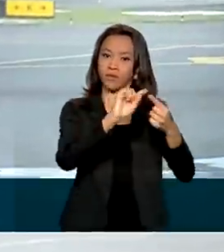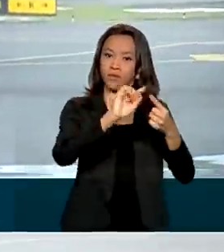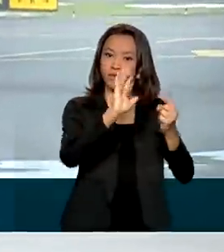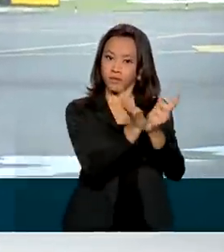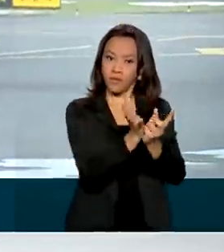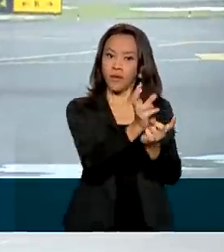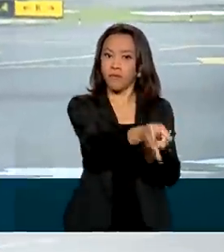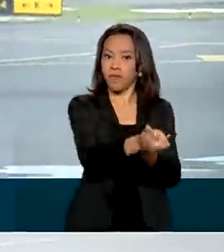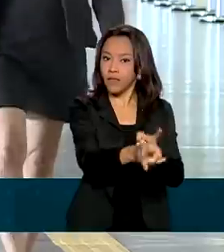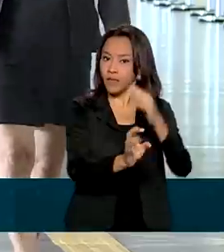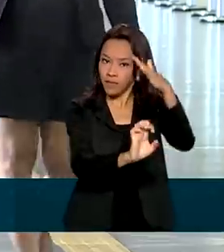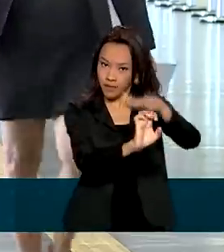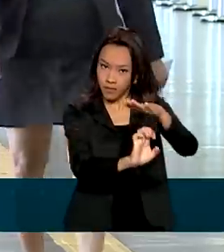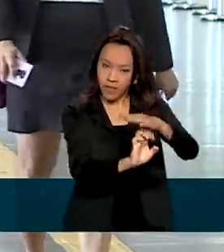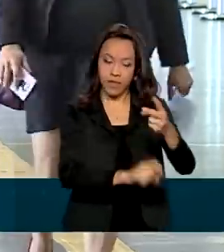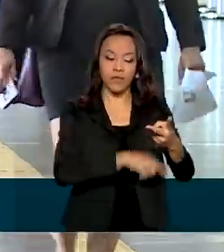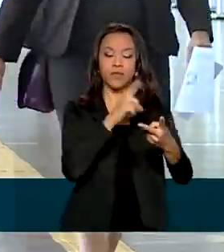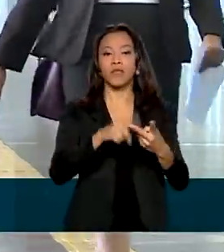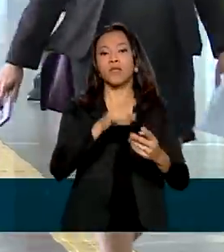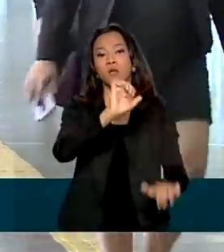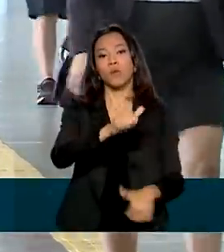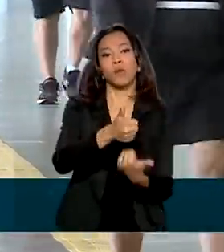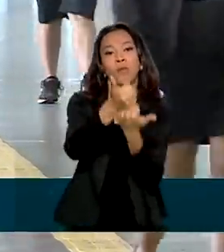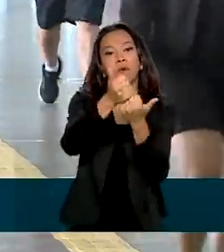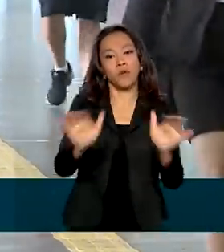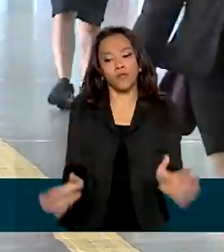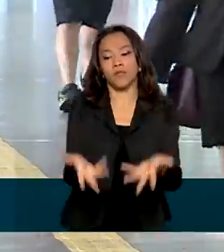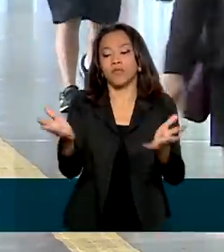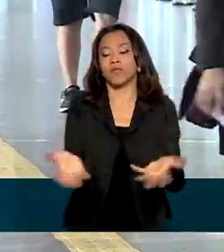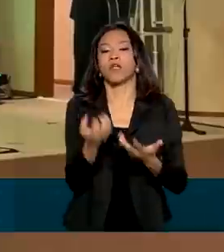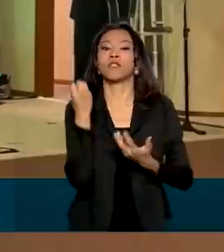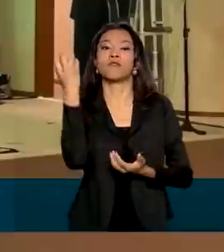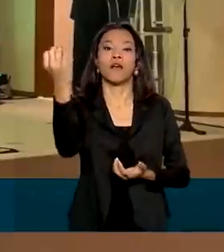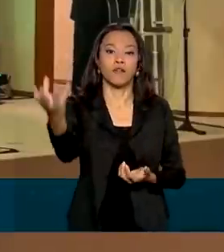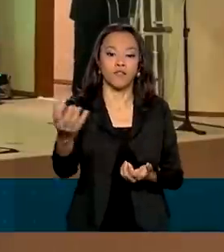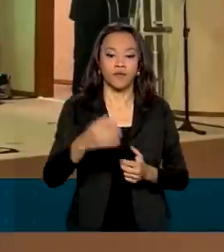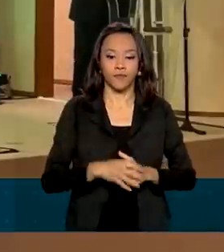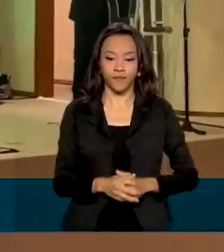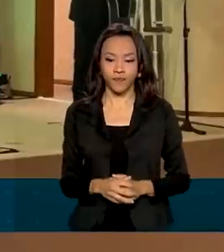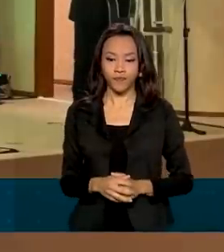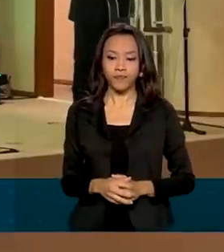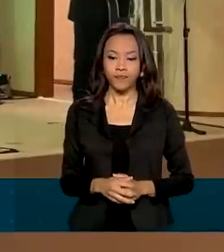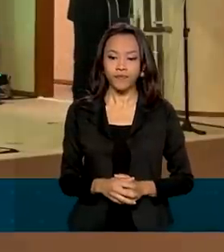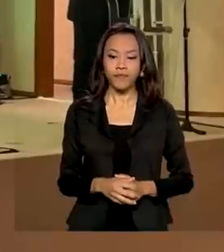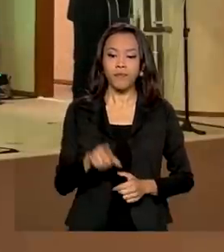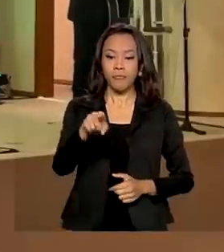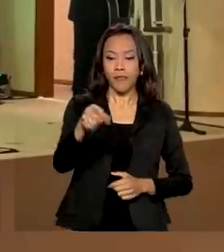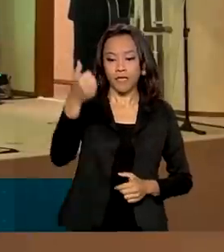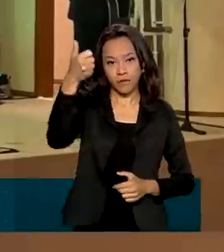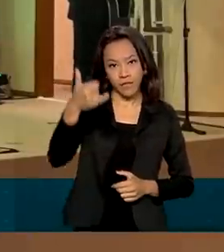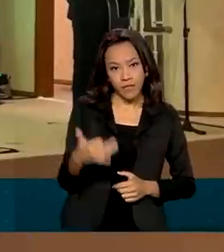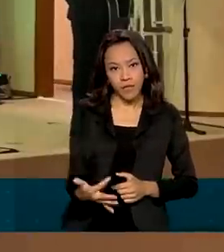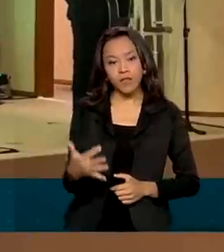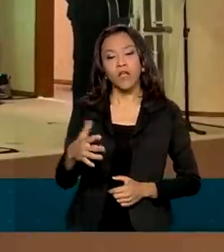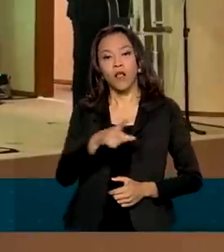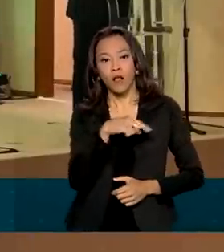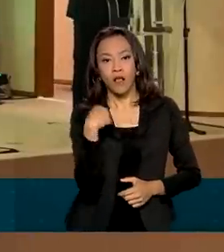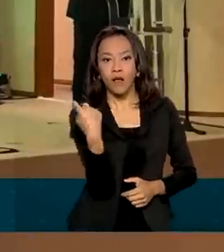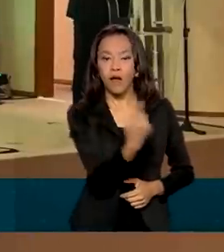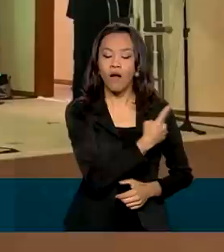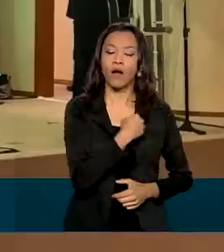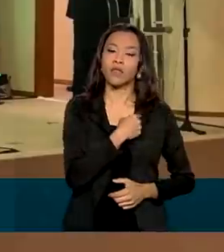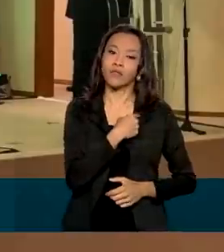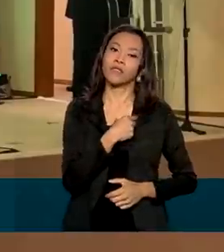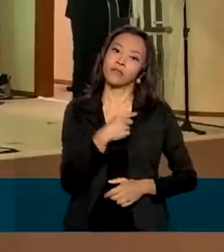de empresas e empregos, e a promoção e incentivo às viagens. Já que nós fomos forçados a romper